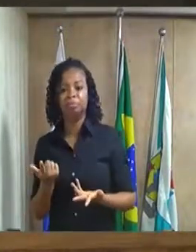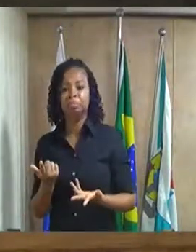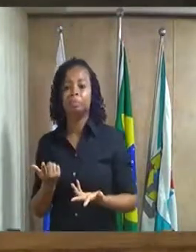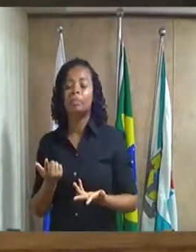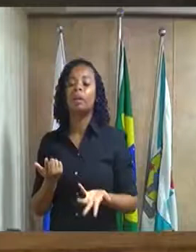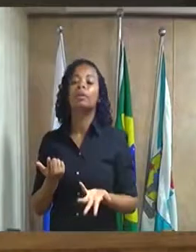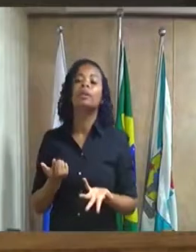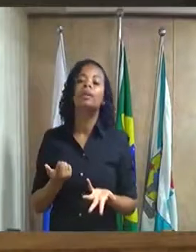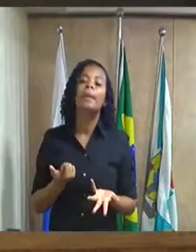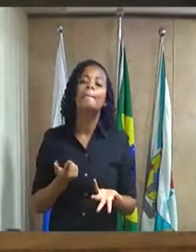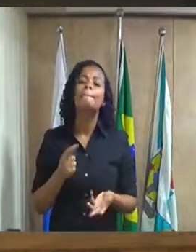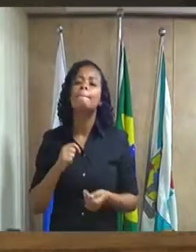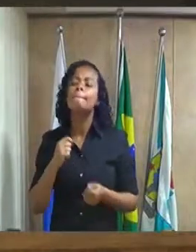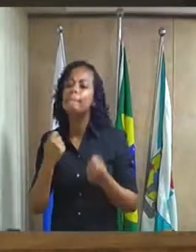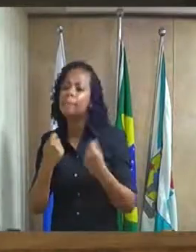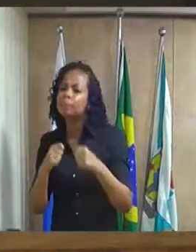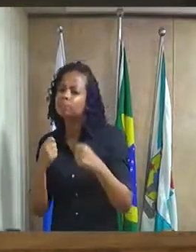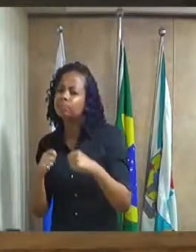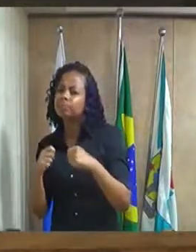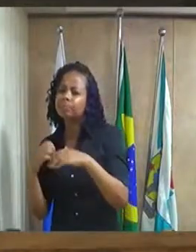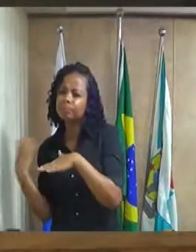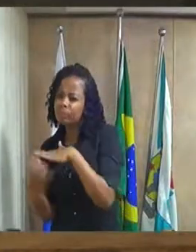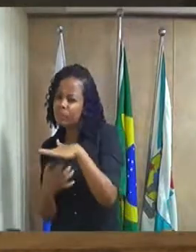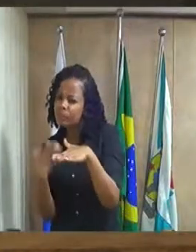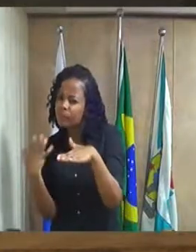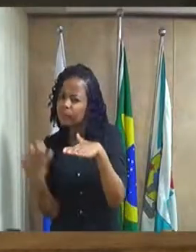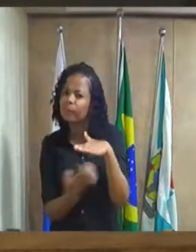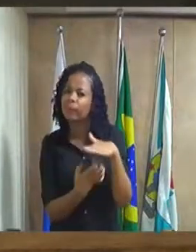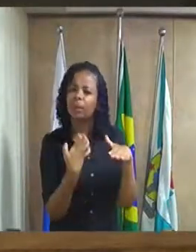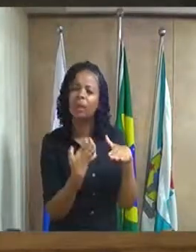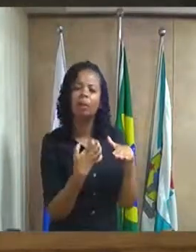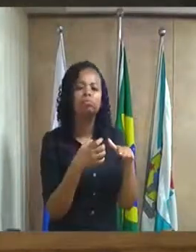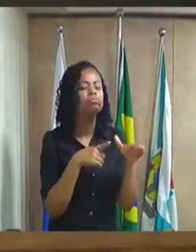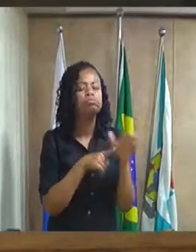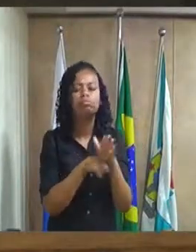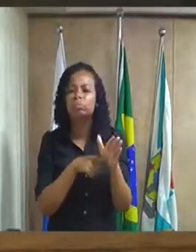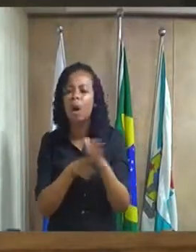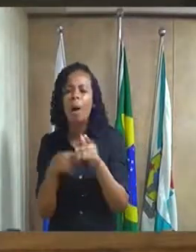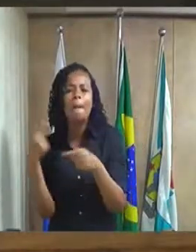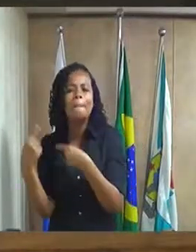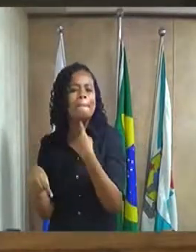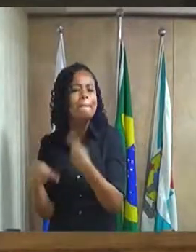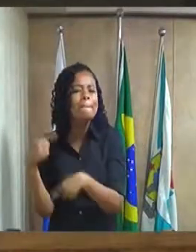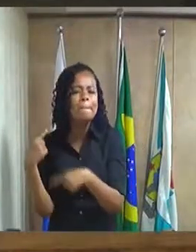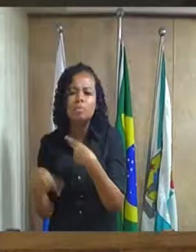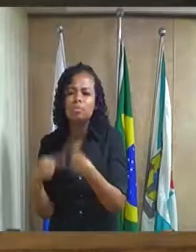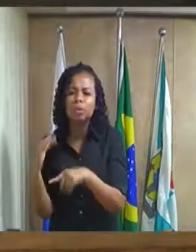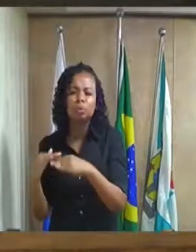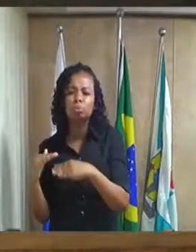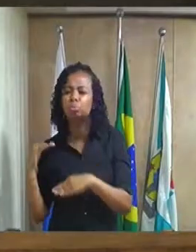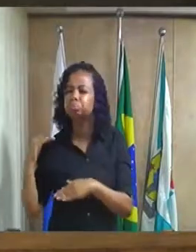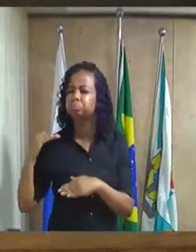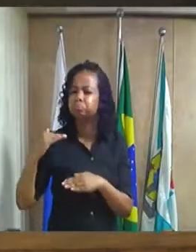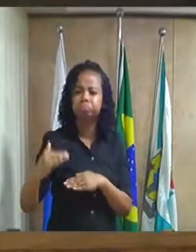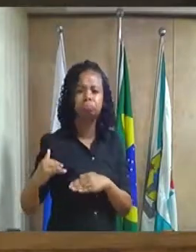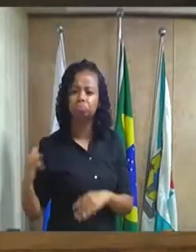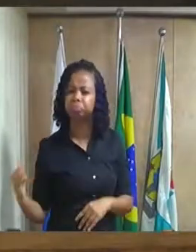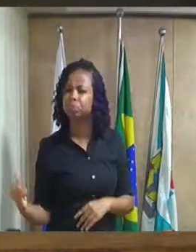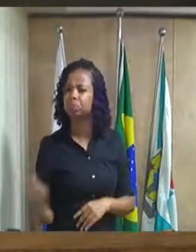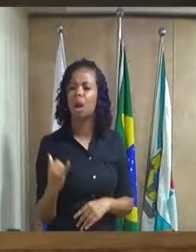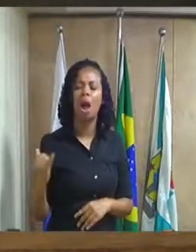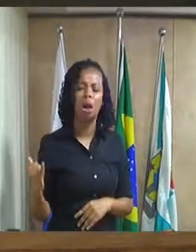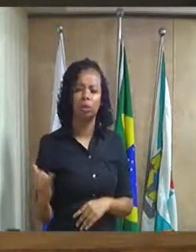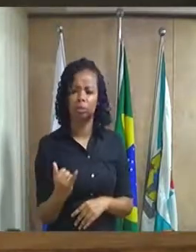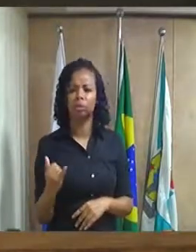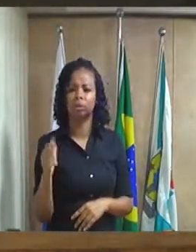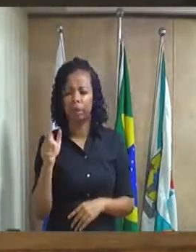que é um empreendedor que é um articulador político do mais alto gabarito um político